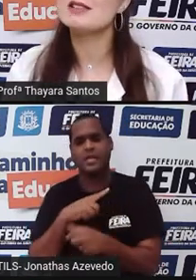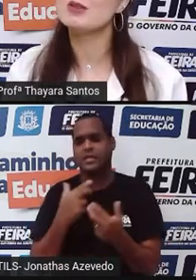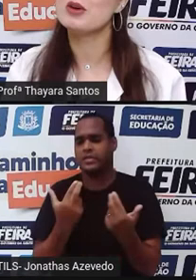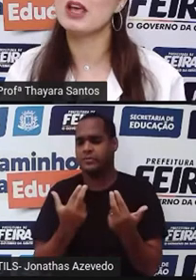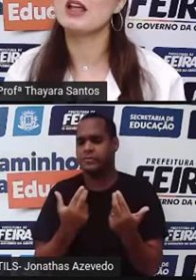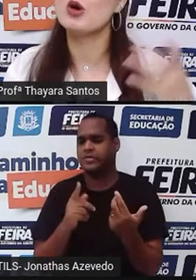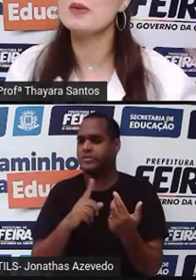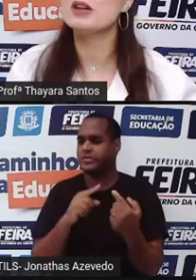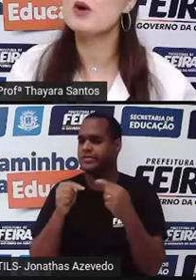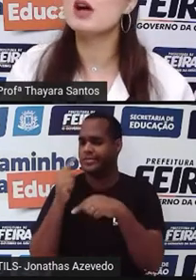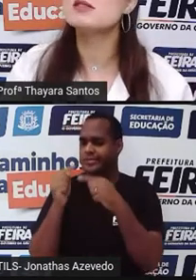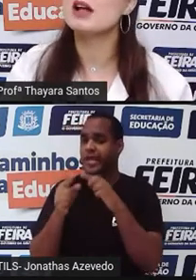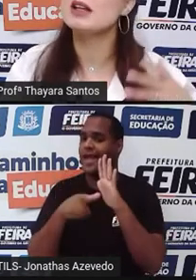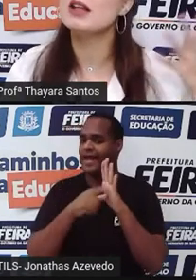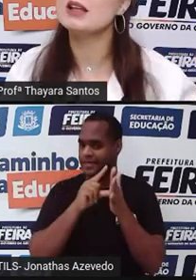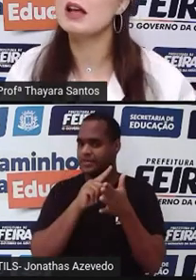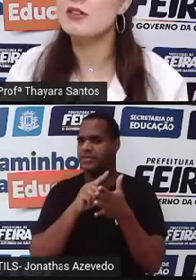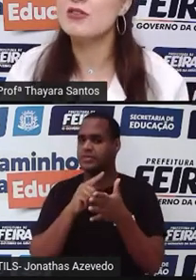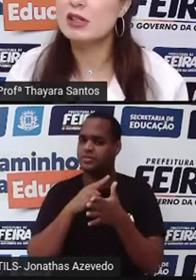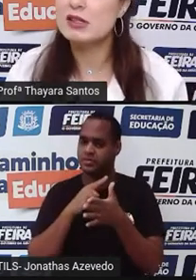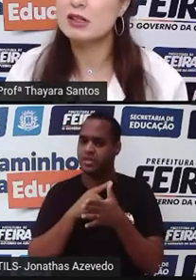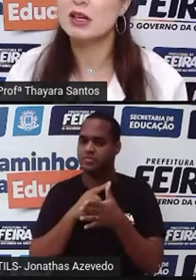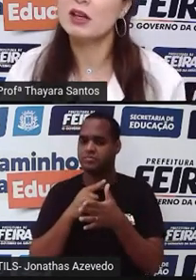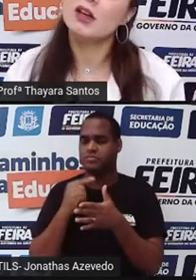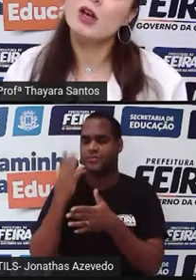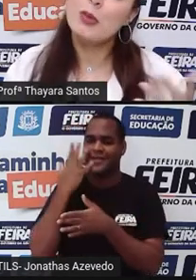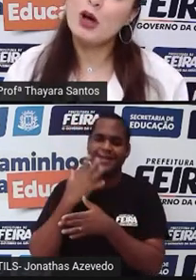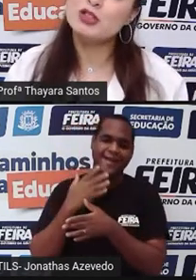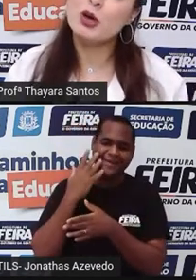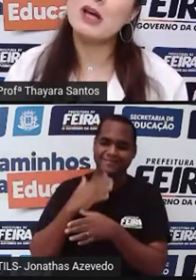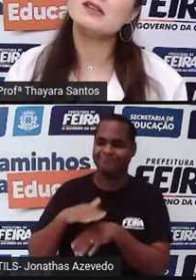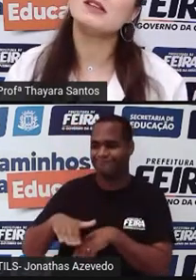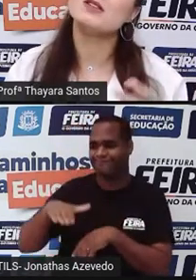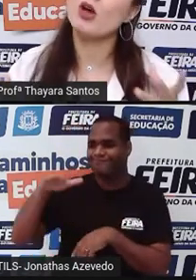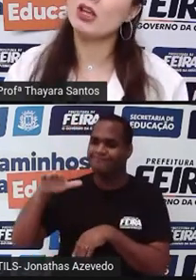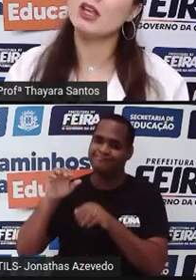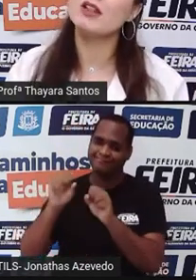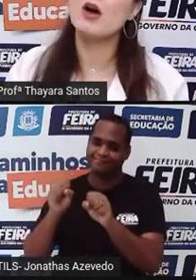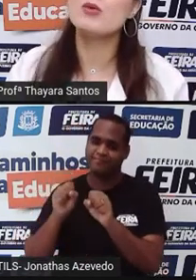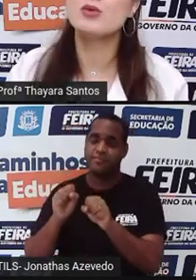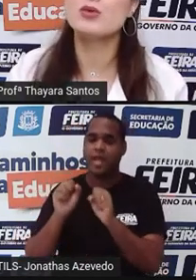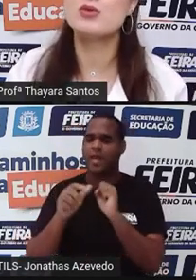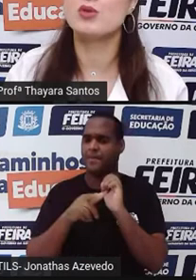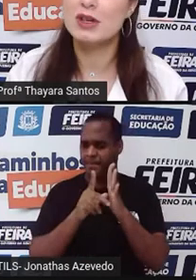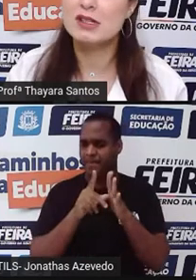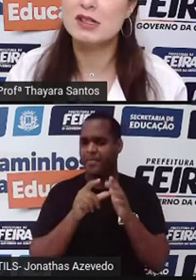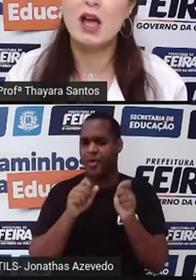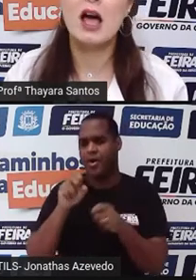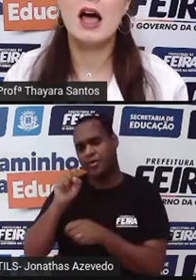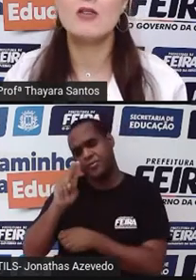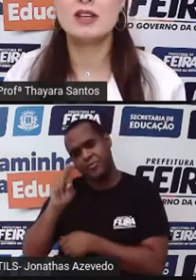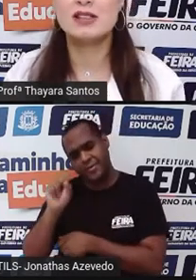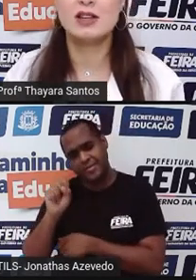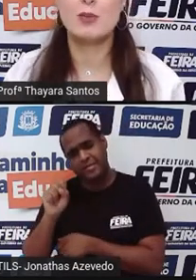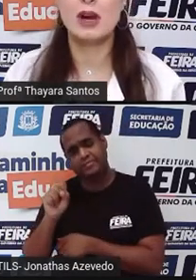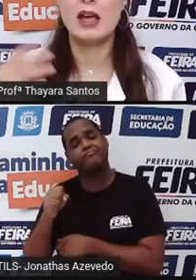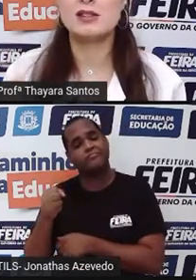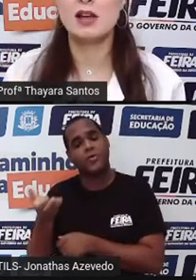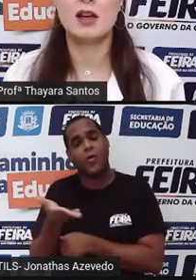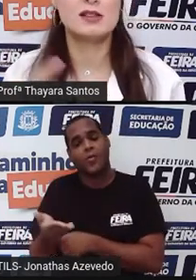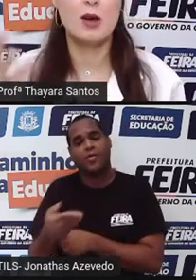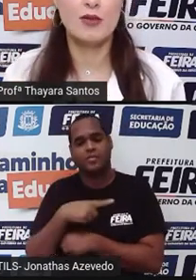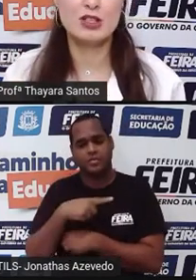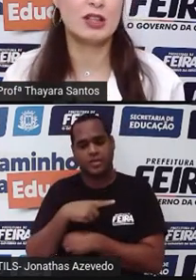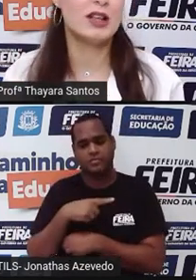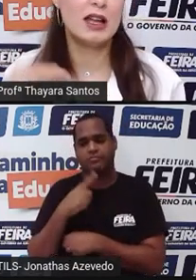eficácia do que tomando antes ainda aí na infância, né? Pode tomar sim, só que não no SUS, a vacina para